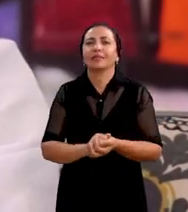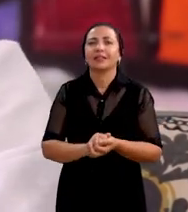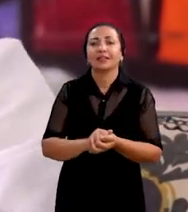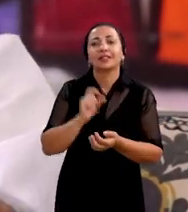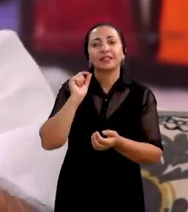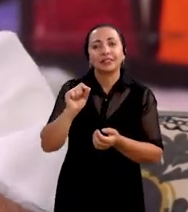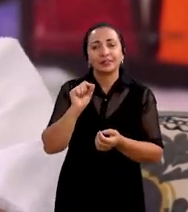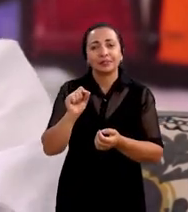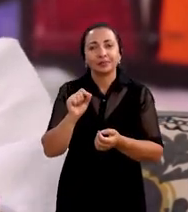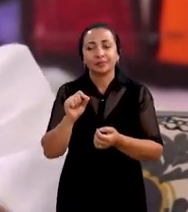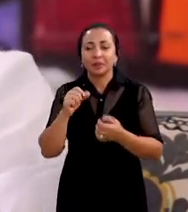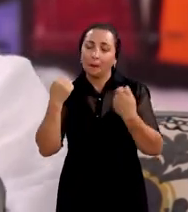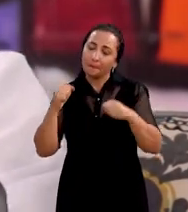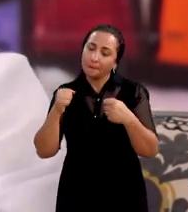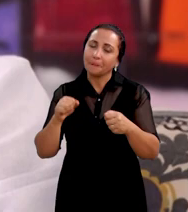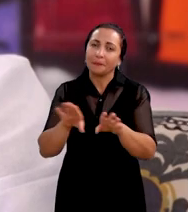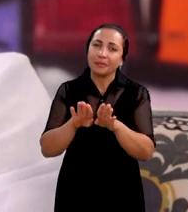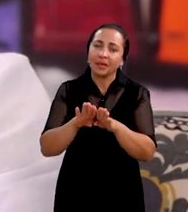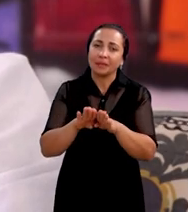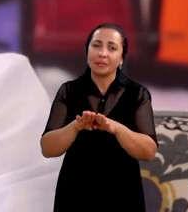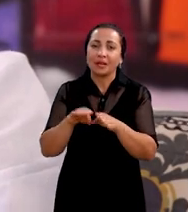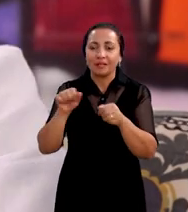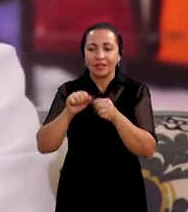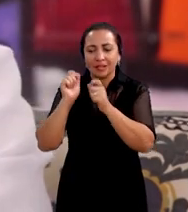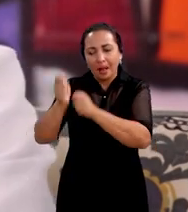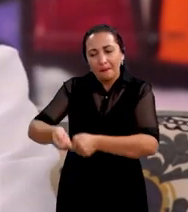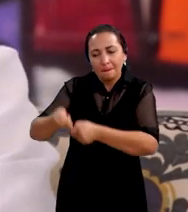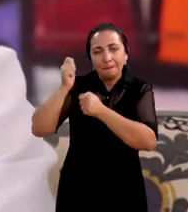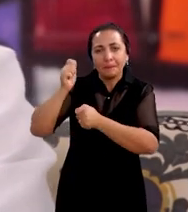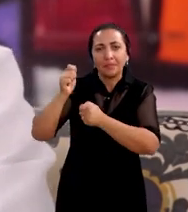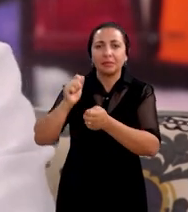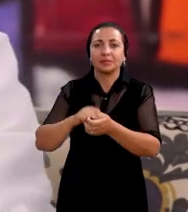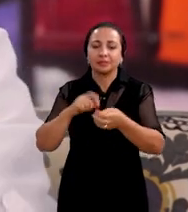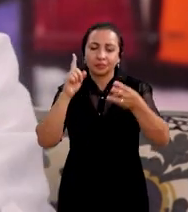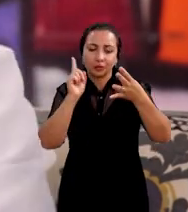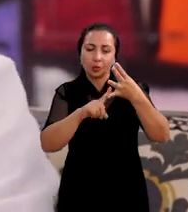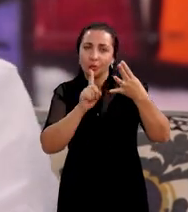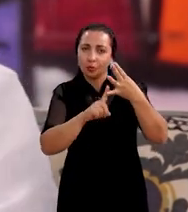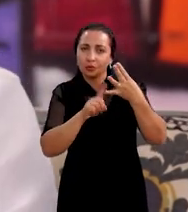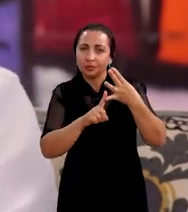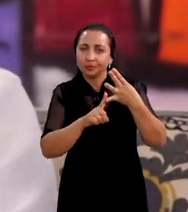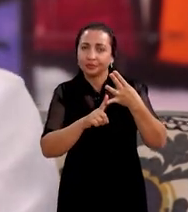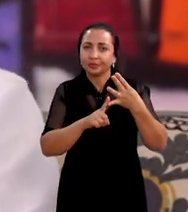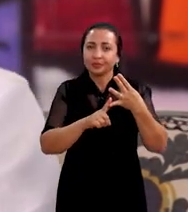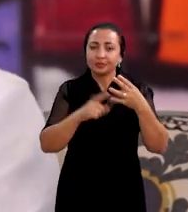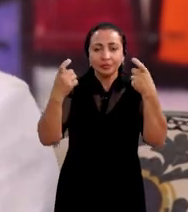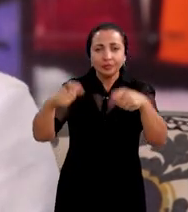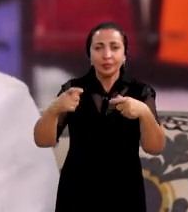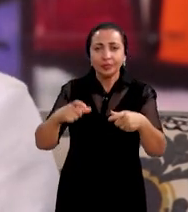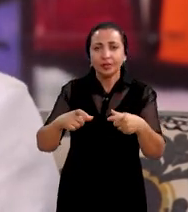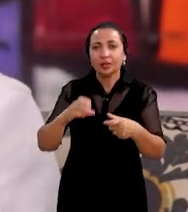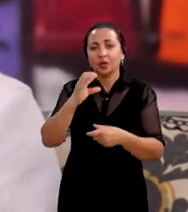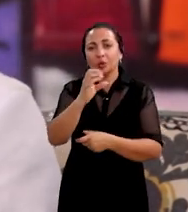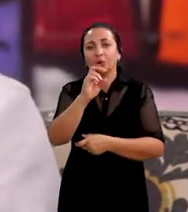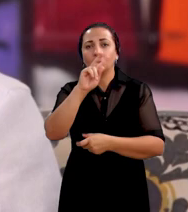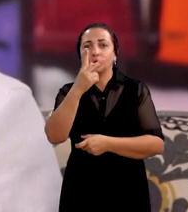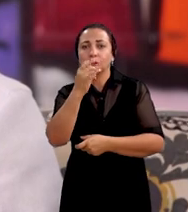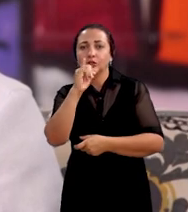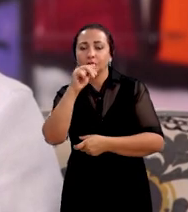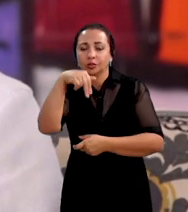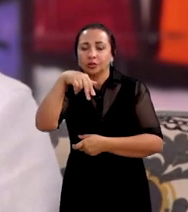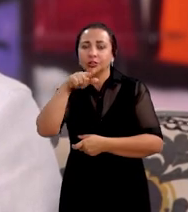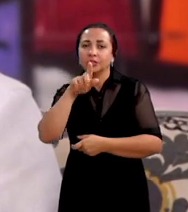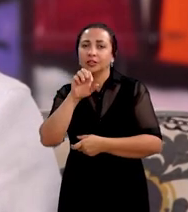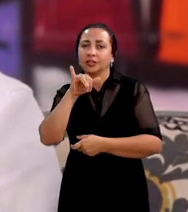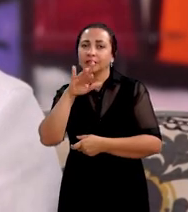é possível fazer a despesca nesse local e o quarto compartimento é um chiqueiro